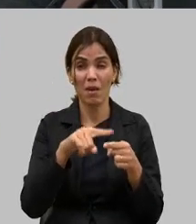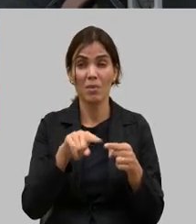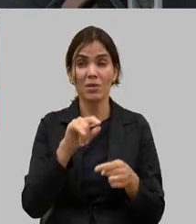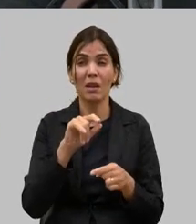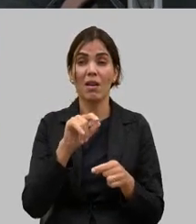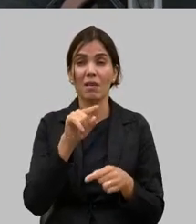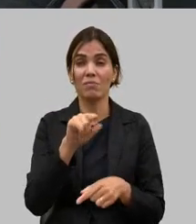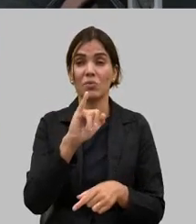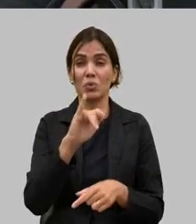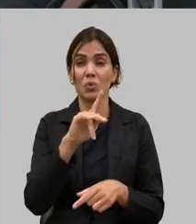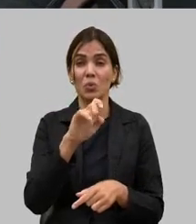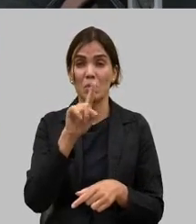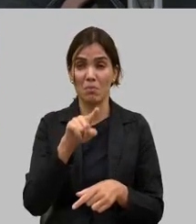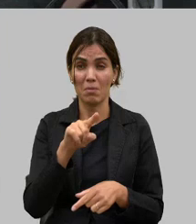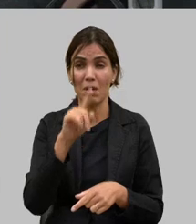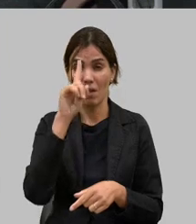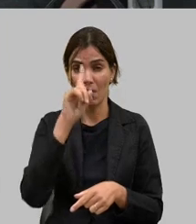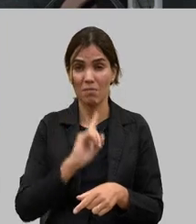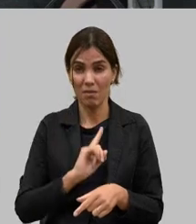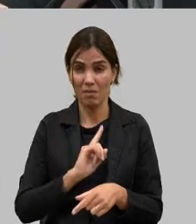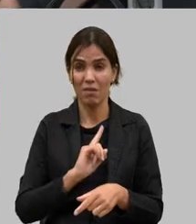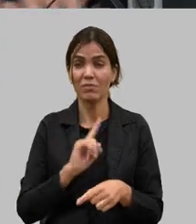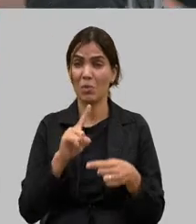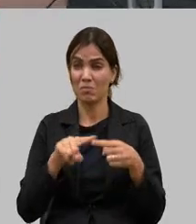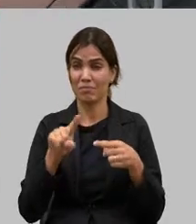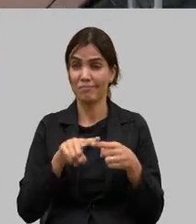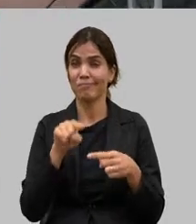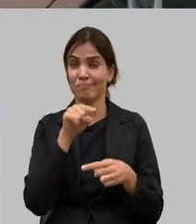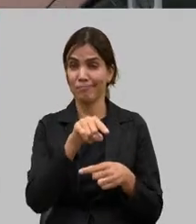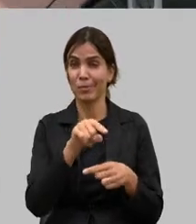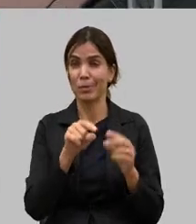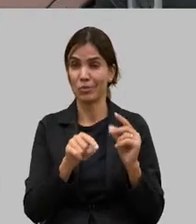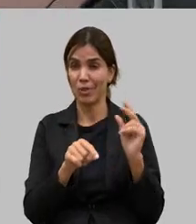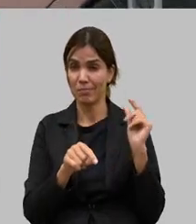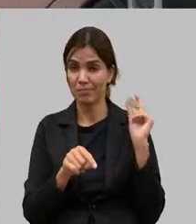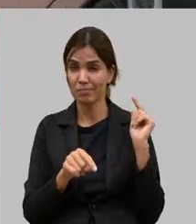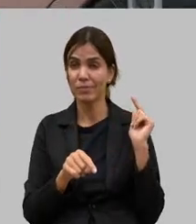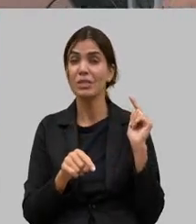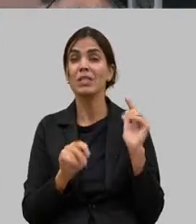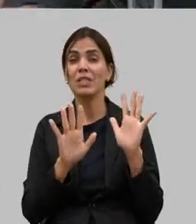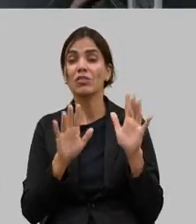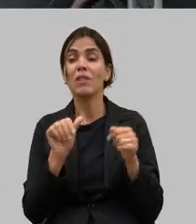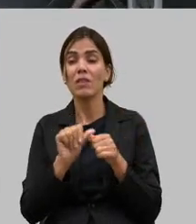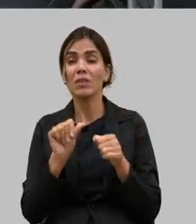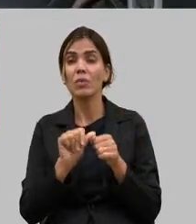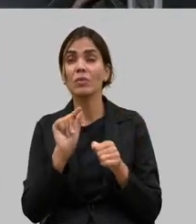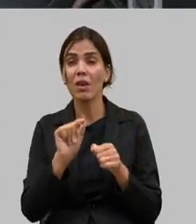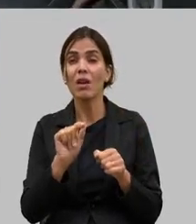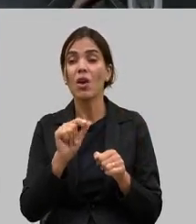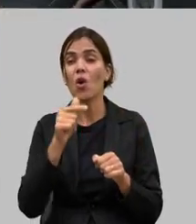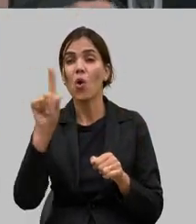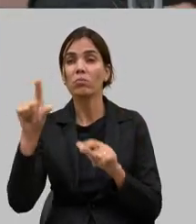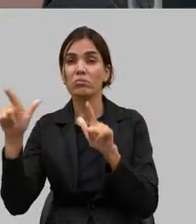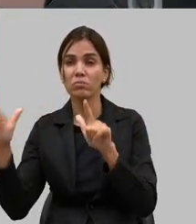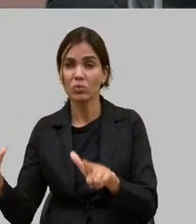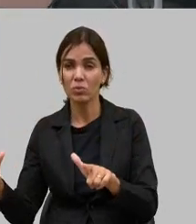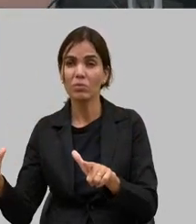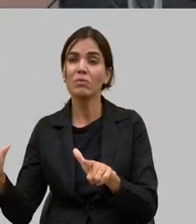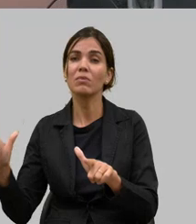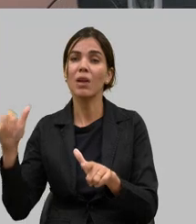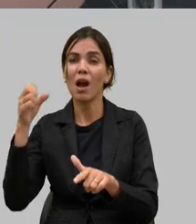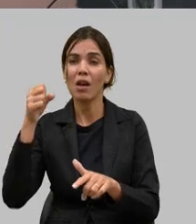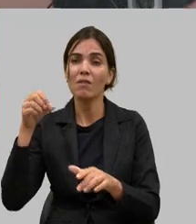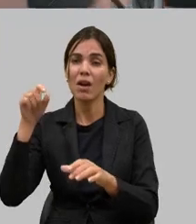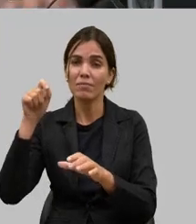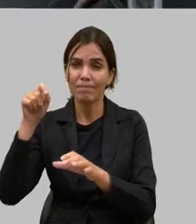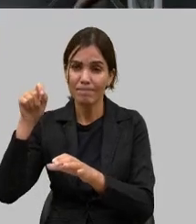crônica para poder o desenvolvimento chegar lá e a gente vai recompor isso plantando árvores em outros lugares e tem na lei inclusive instrumentos